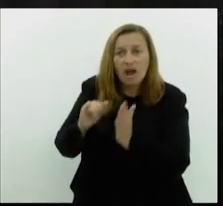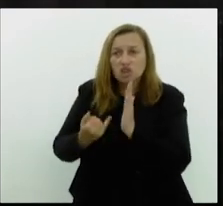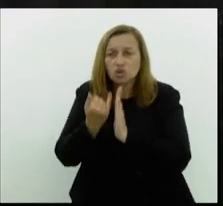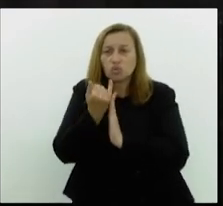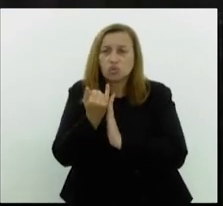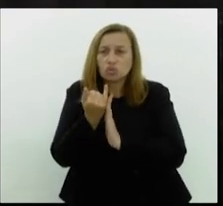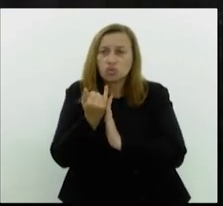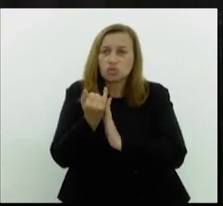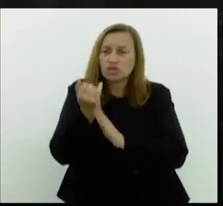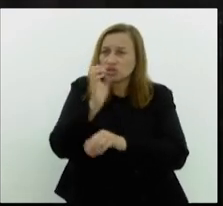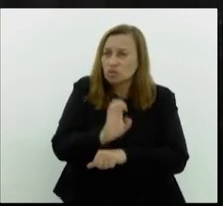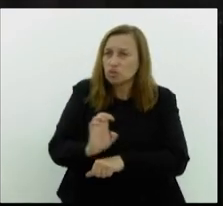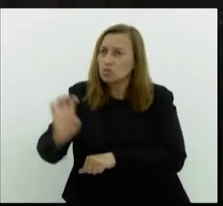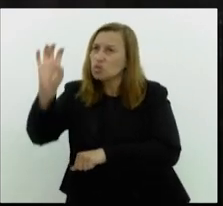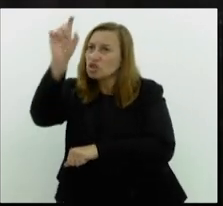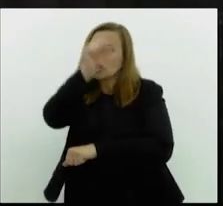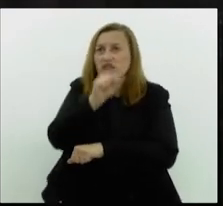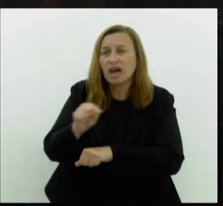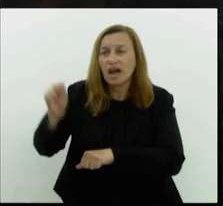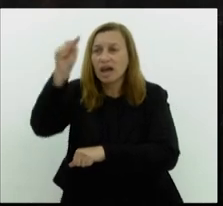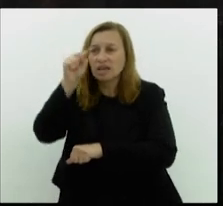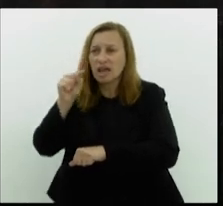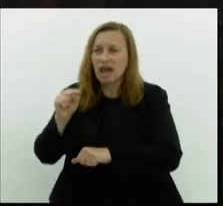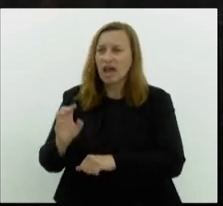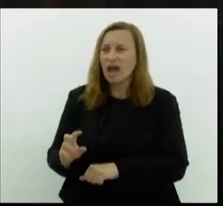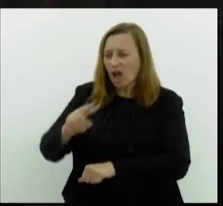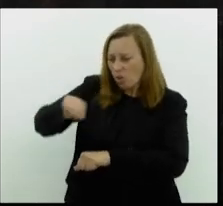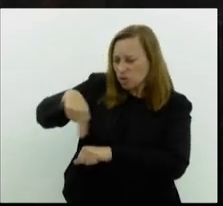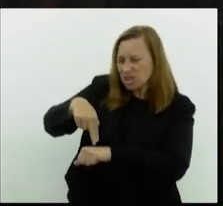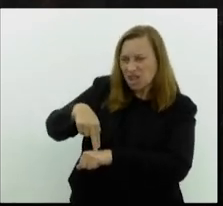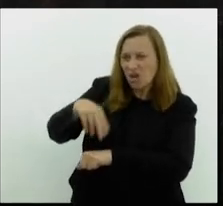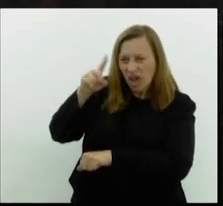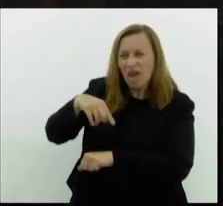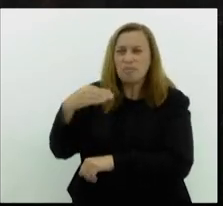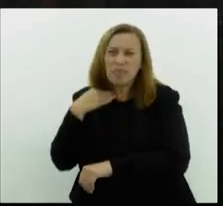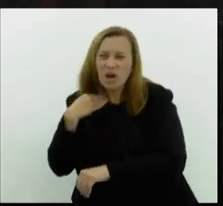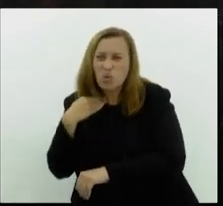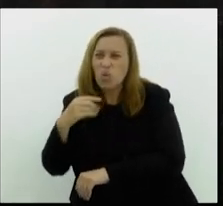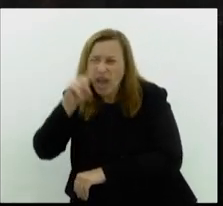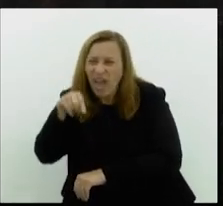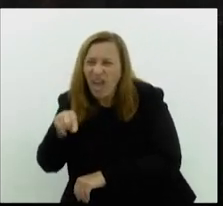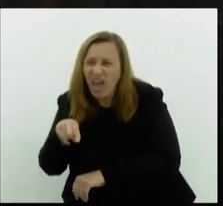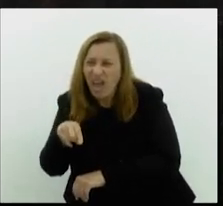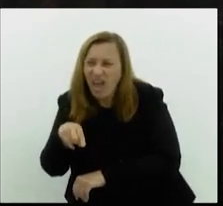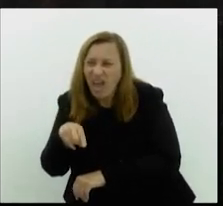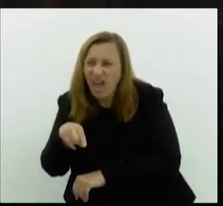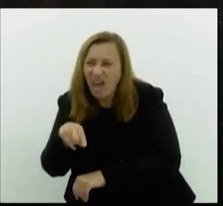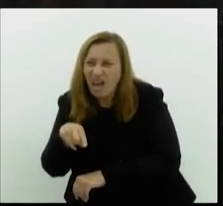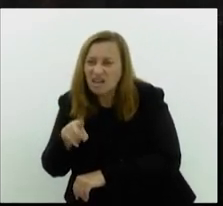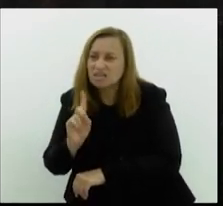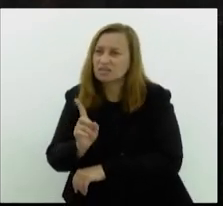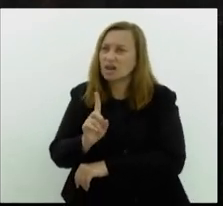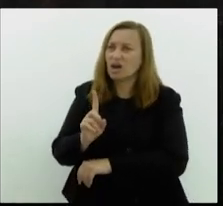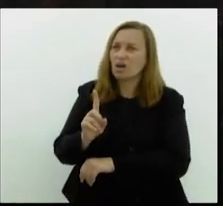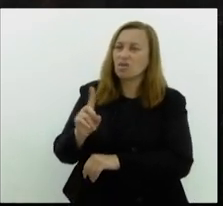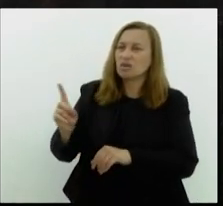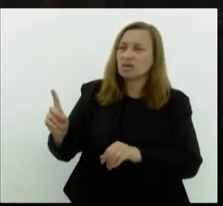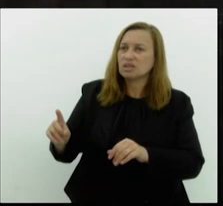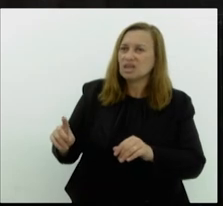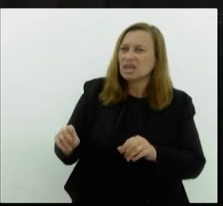Estados? A União é banco? Não. Quebra o pacto